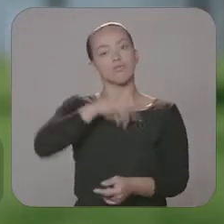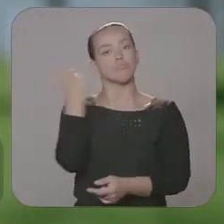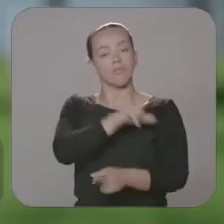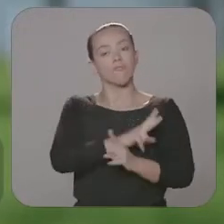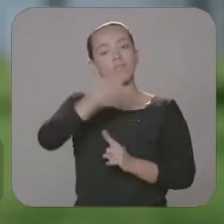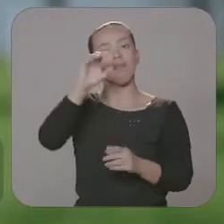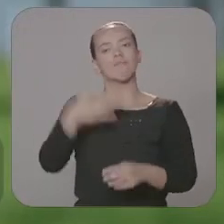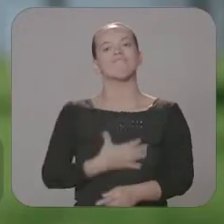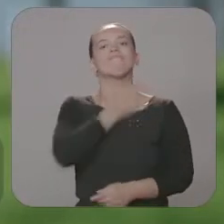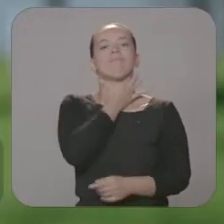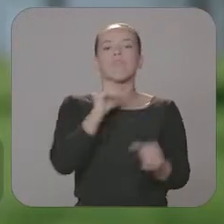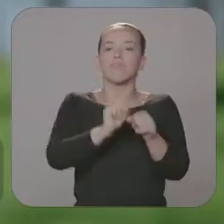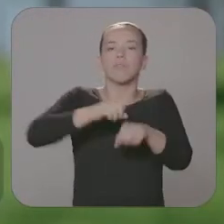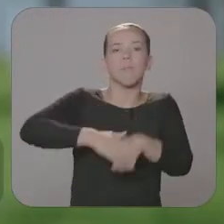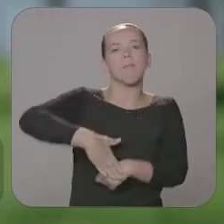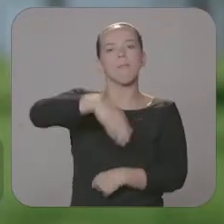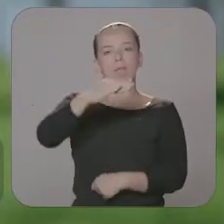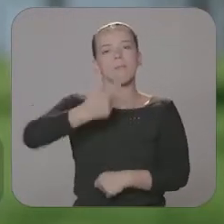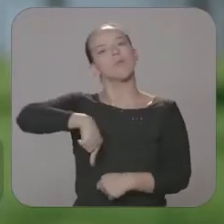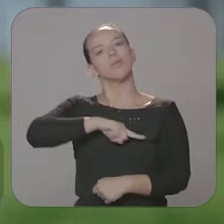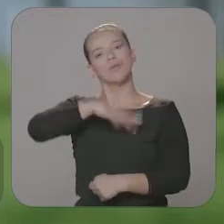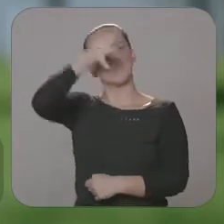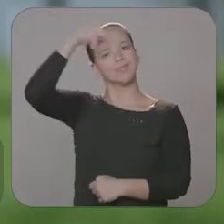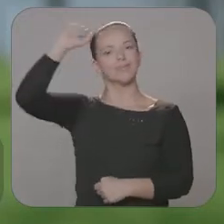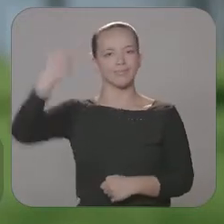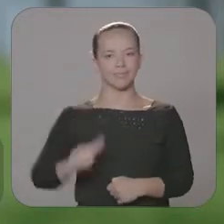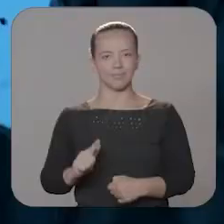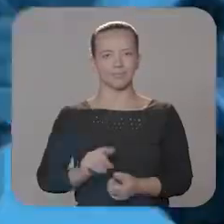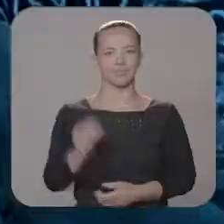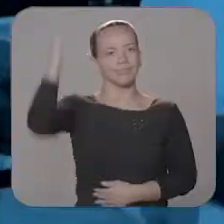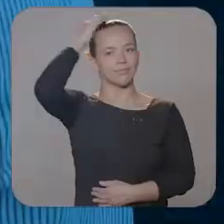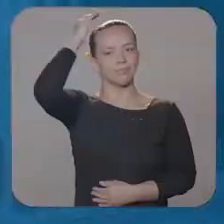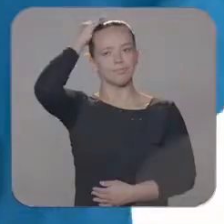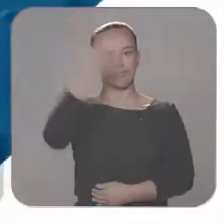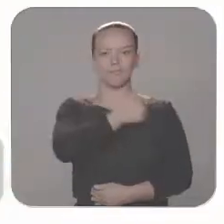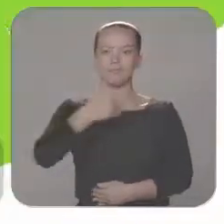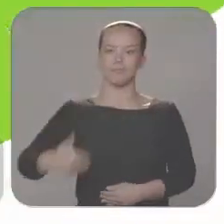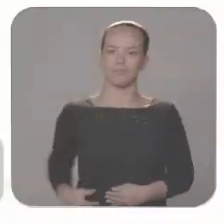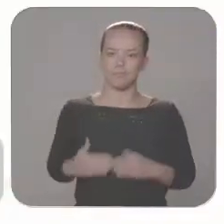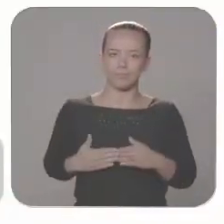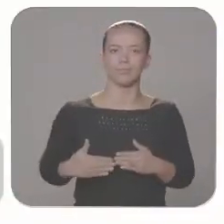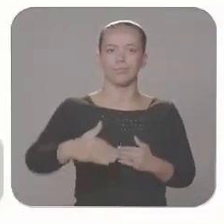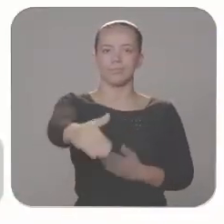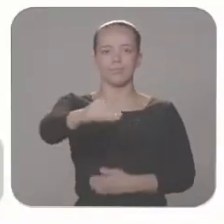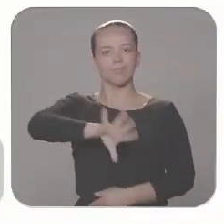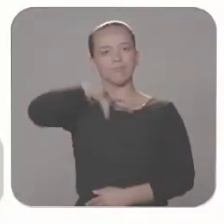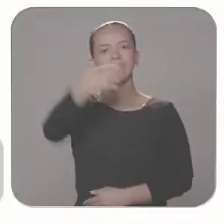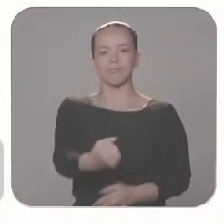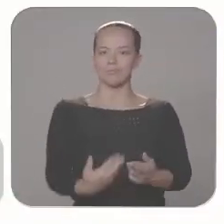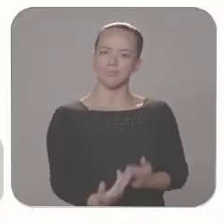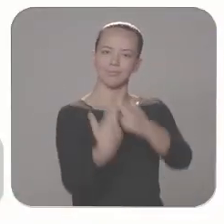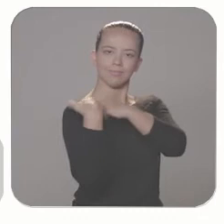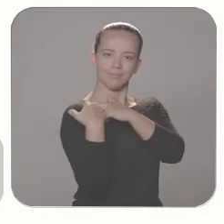vencendo a crise. E vamos fazer muito mais pelo nosso Mato Grosso do Sul. Reinaldo Governador, para frente com